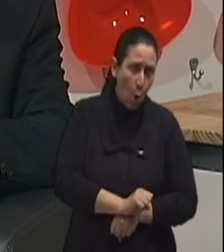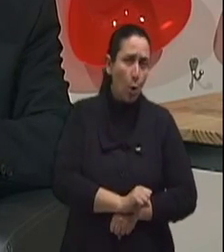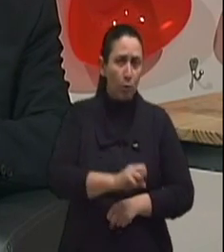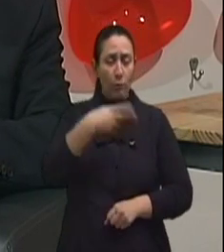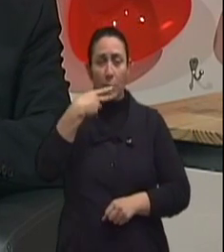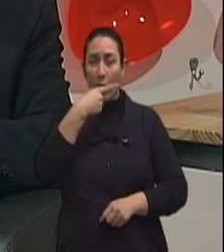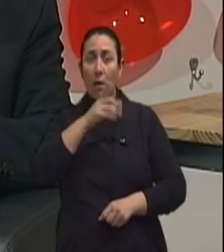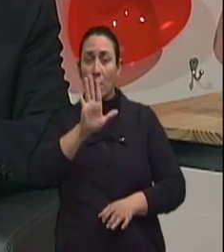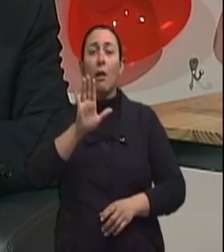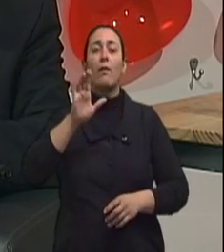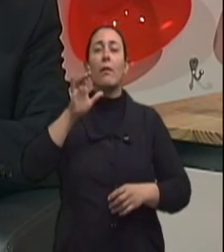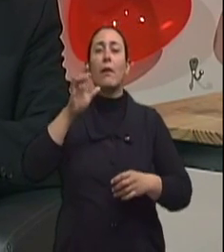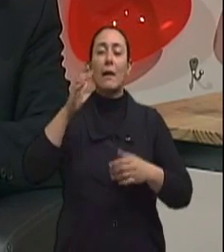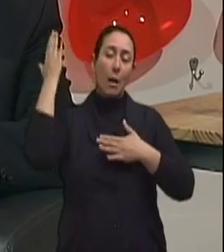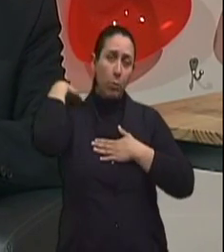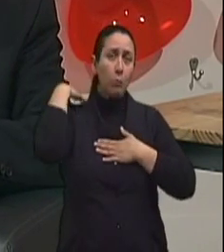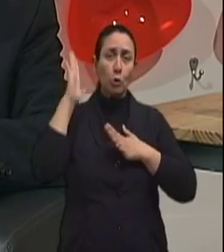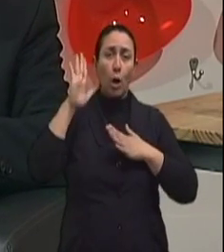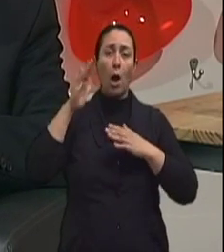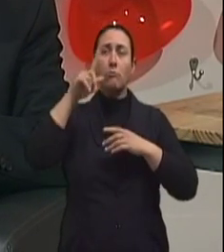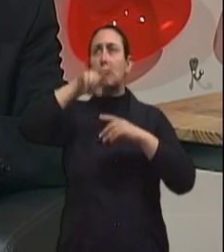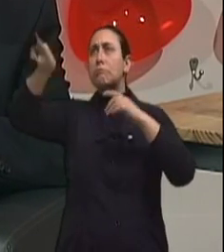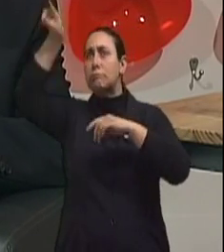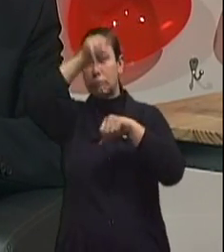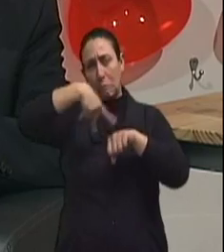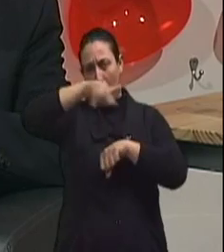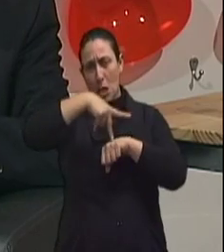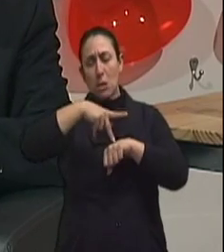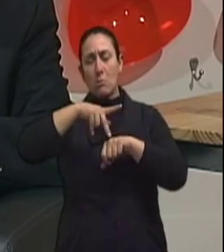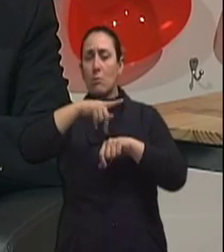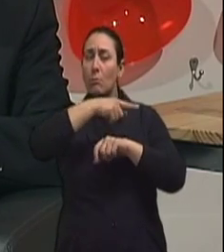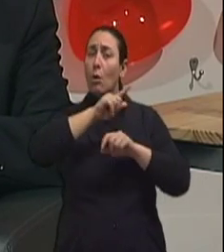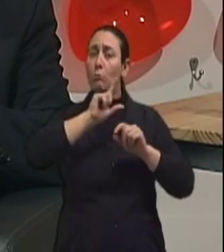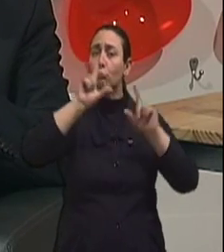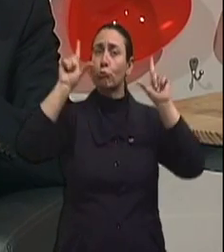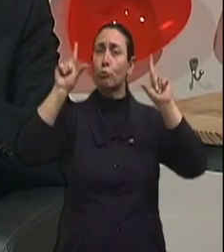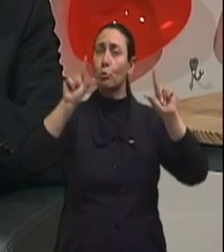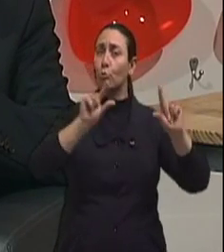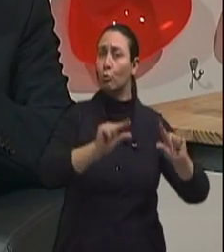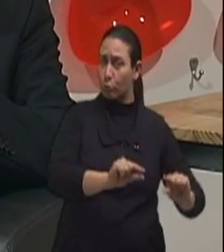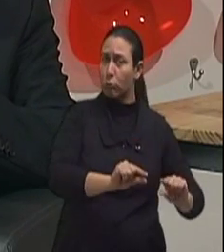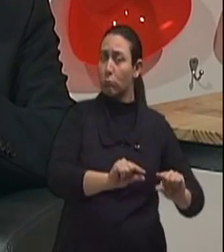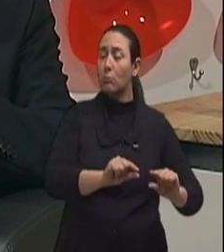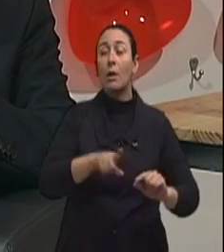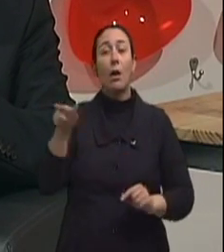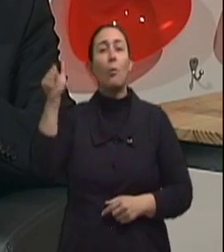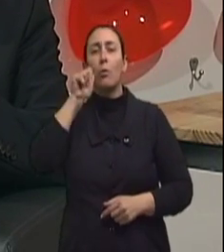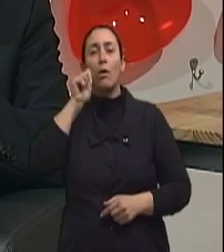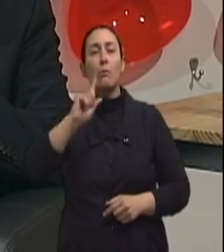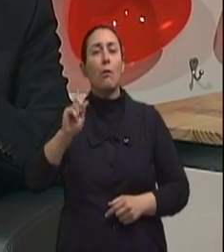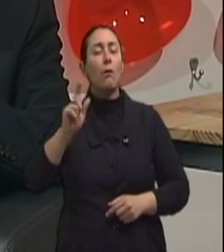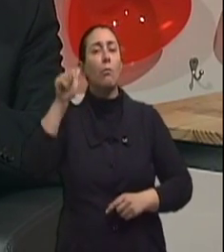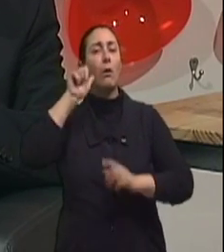curva de incidência em vários países já está diminuindo por conta da diminuição do tabagismo. E nas mulheres isso está acontecendo mais